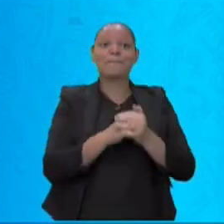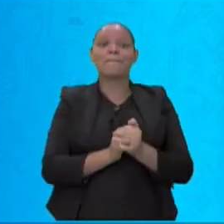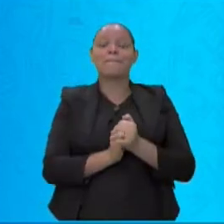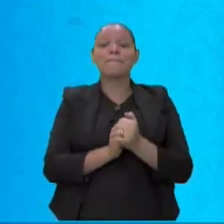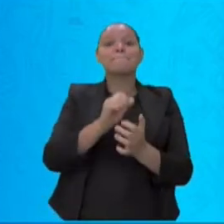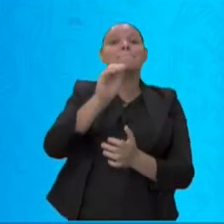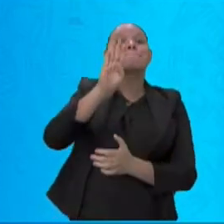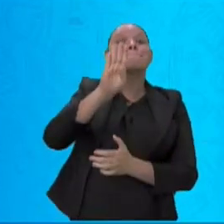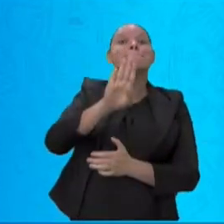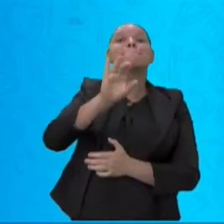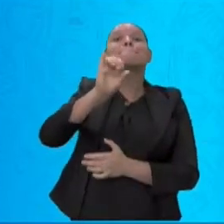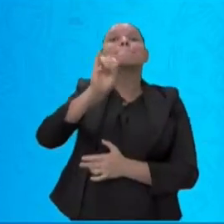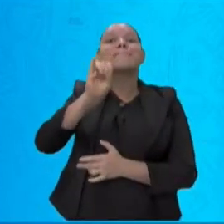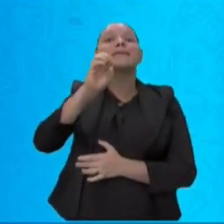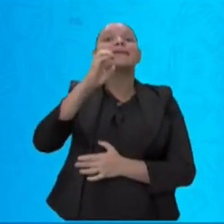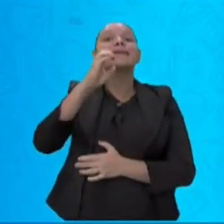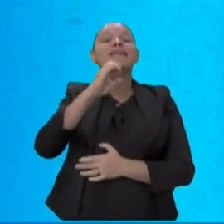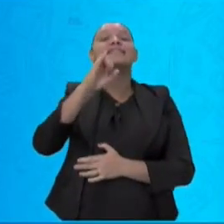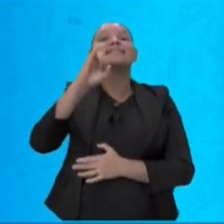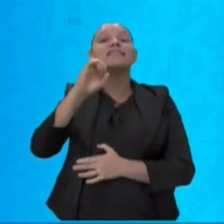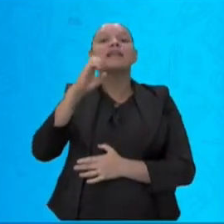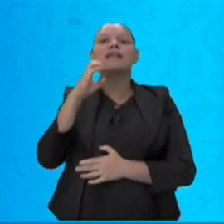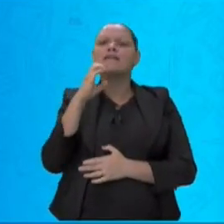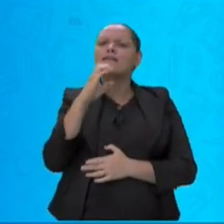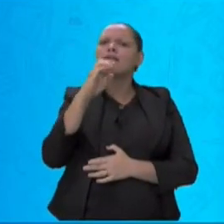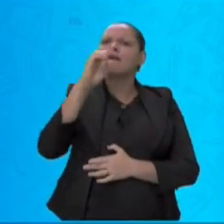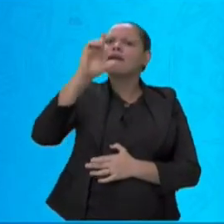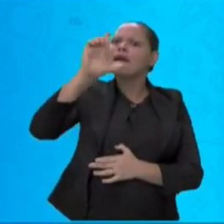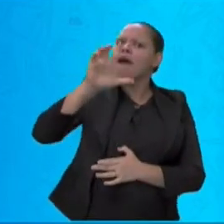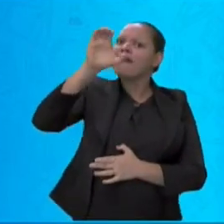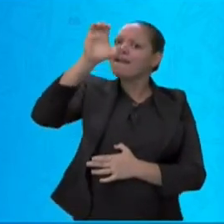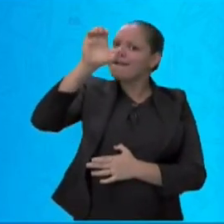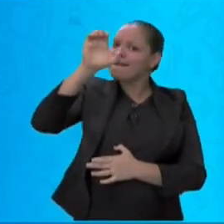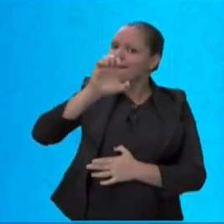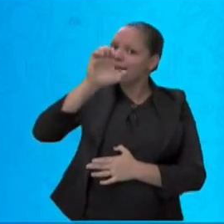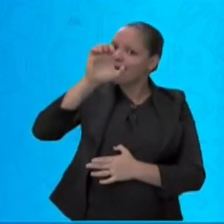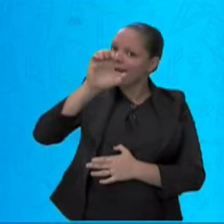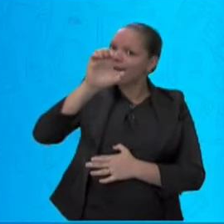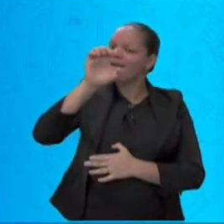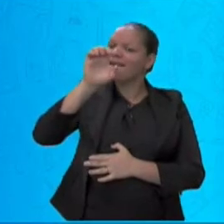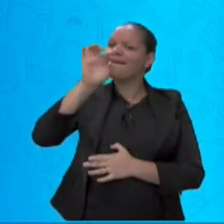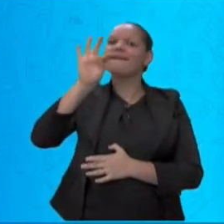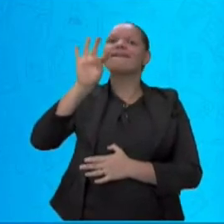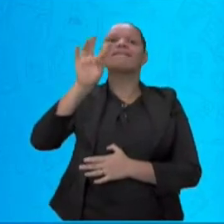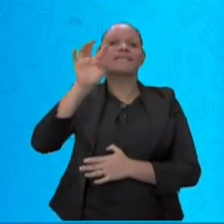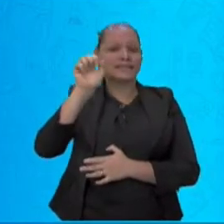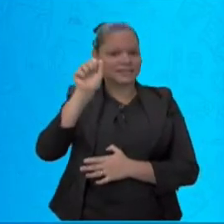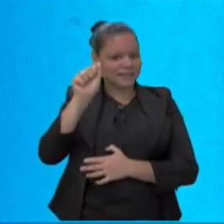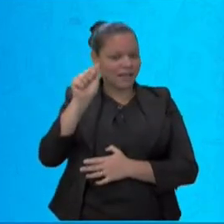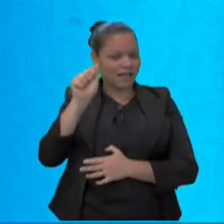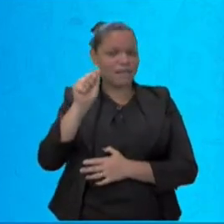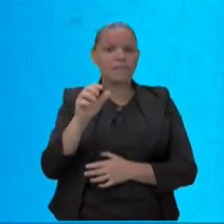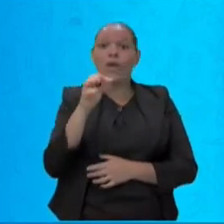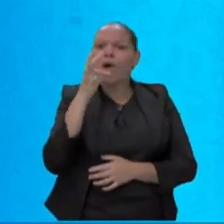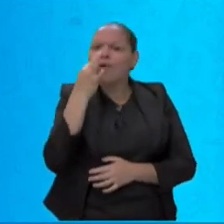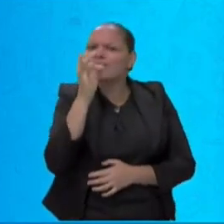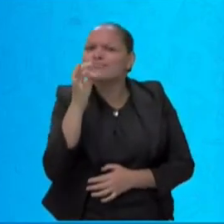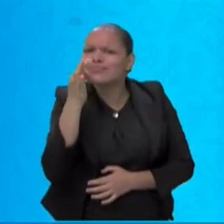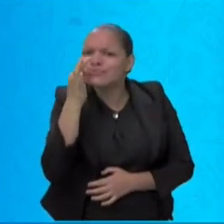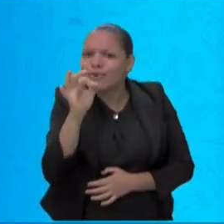Bicicleta. Você vê que aparece o som do C e aparece o som do L junto. Então, nós temos um